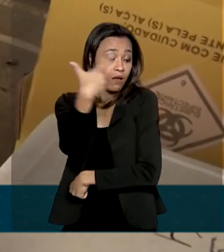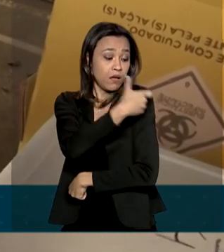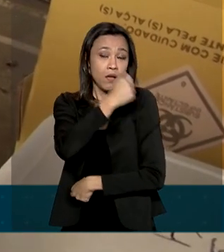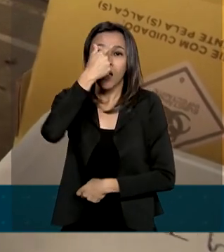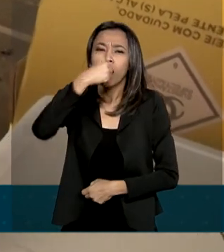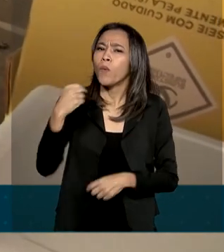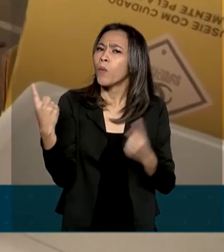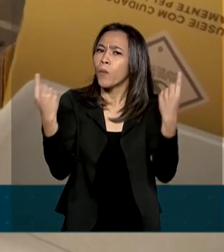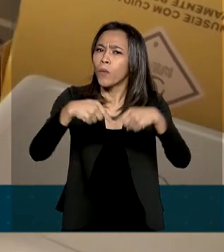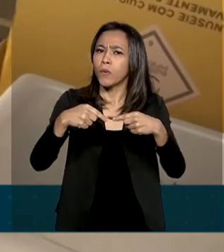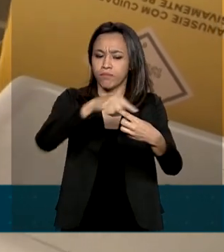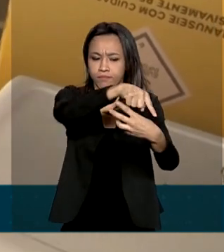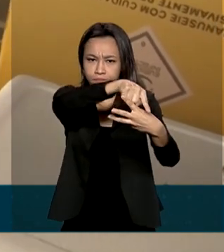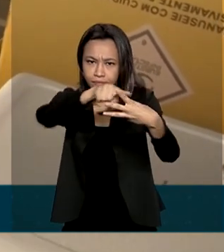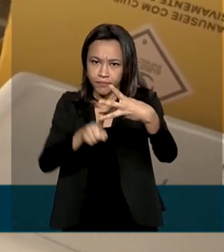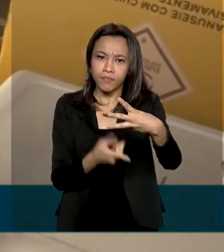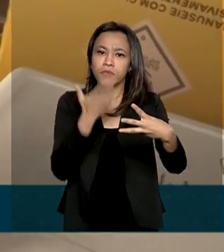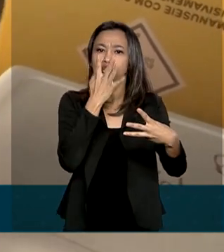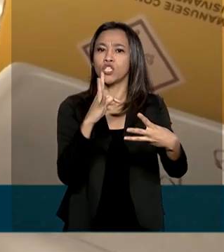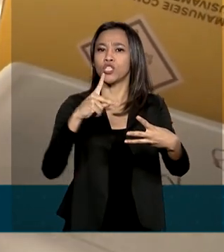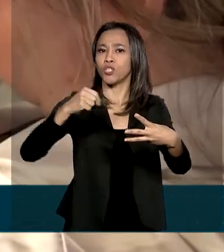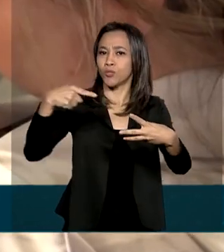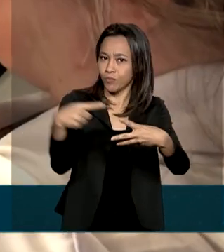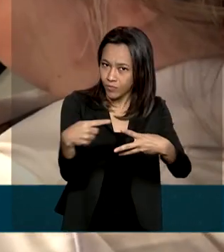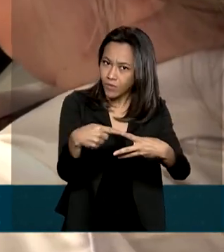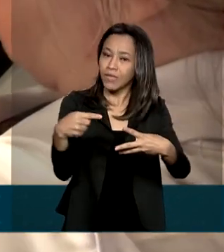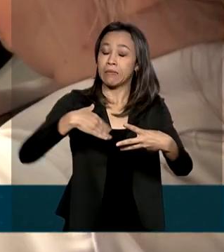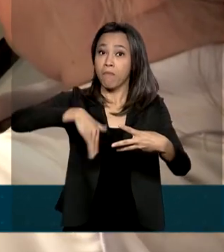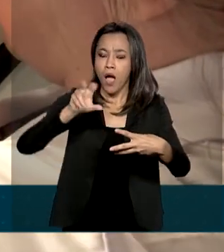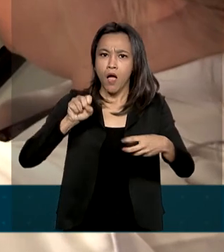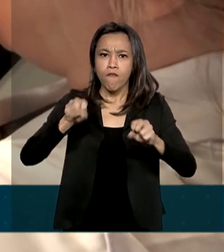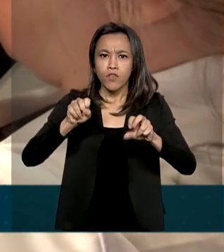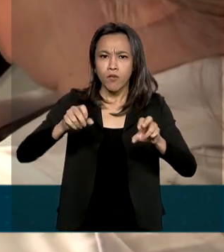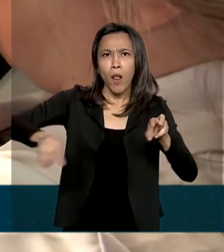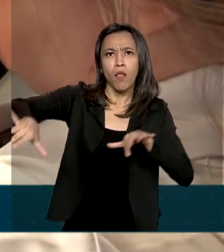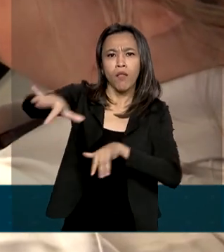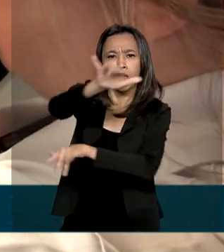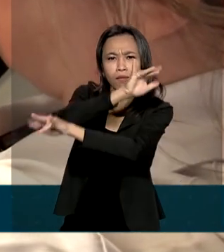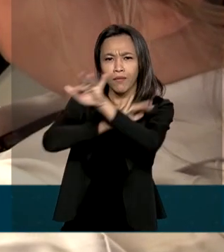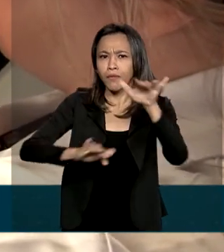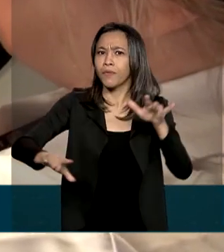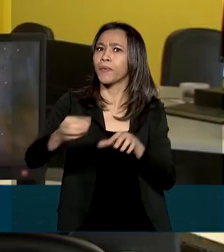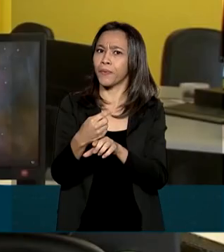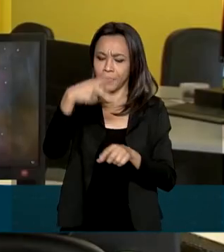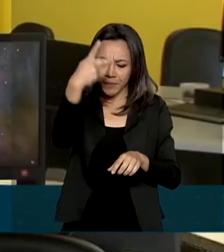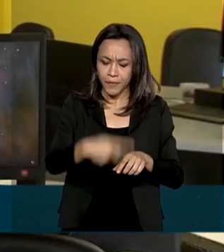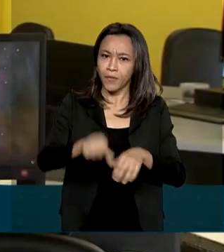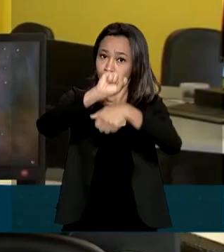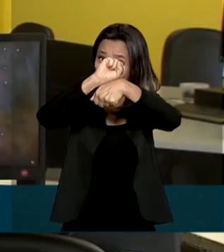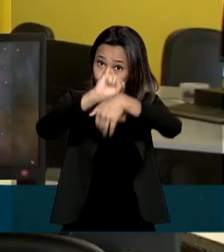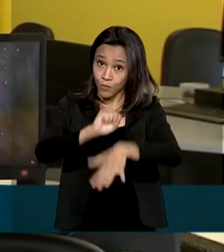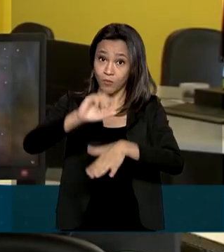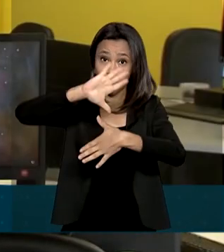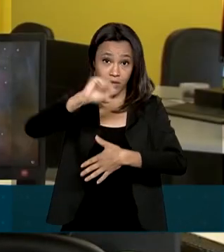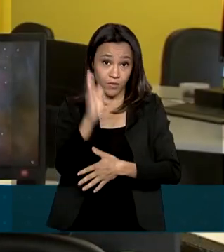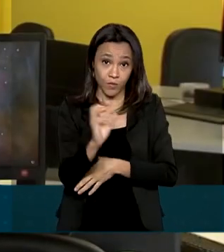protege contra os três subtipos do vírus influenza que mais circularam no último ano no Hemisfério Sul. Em meio à pandemia,